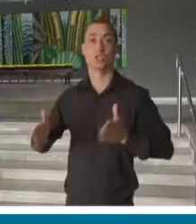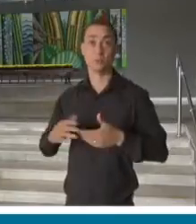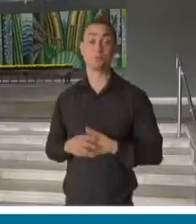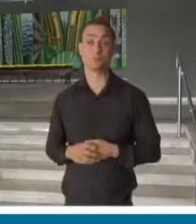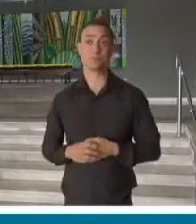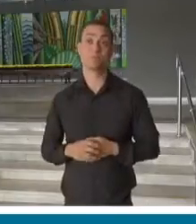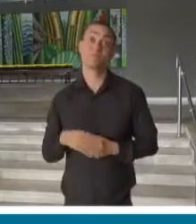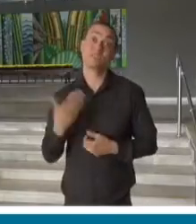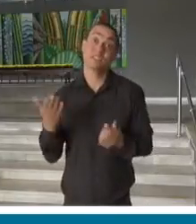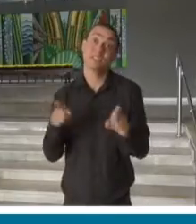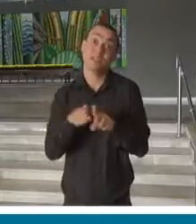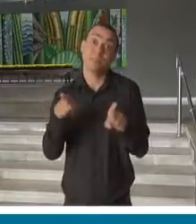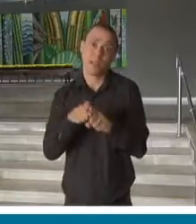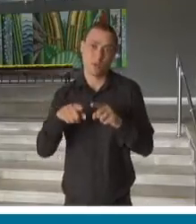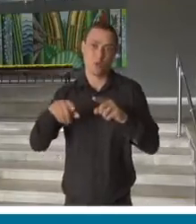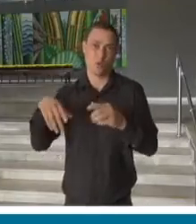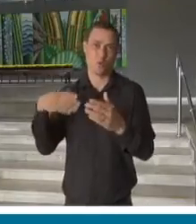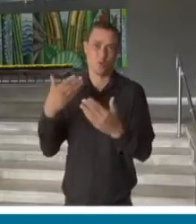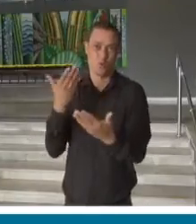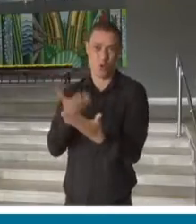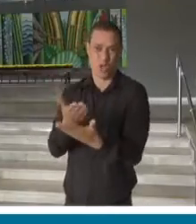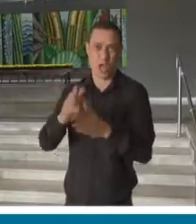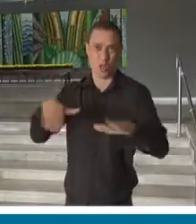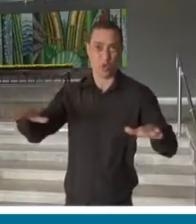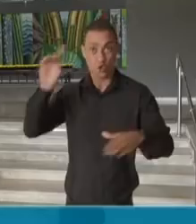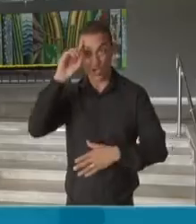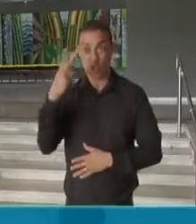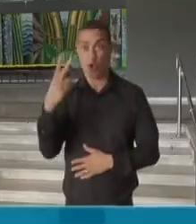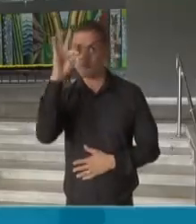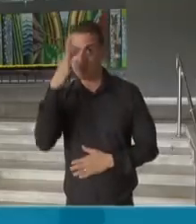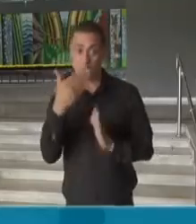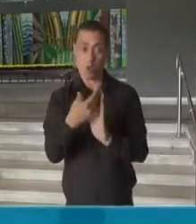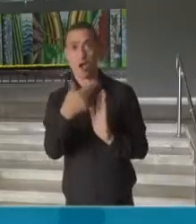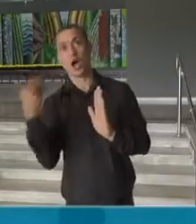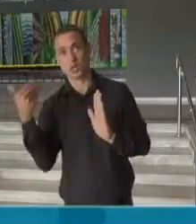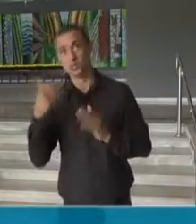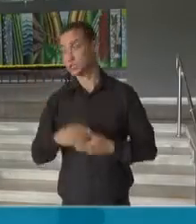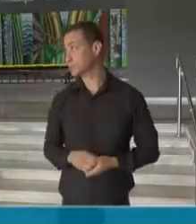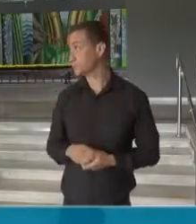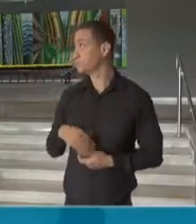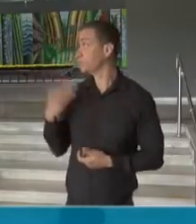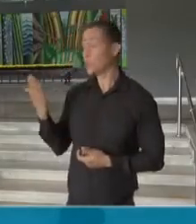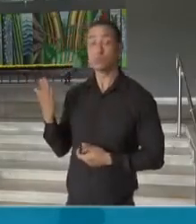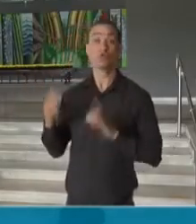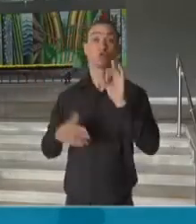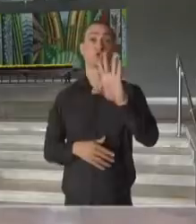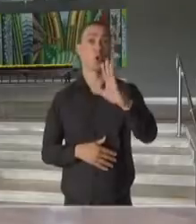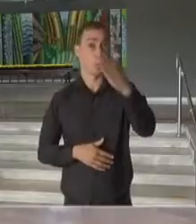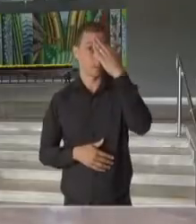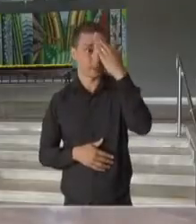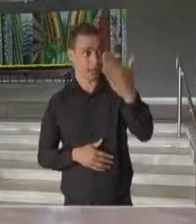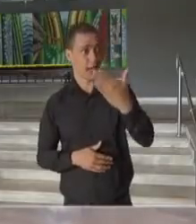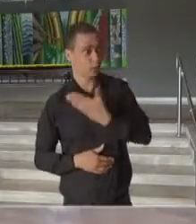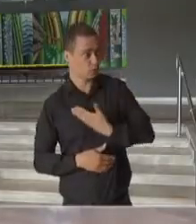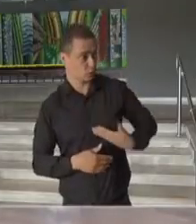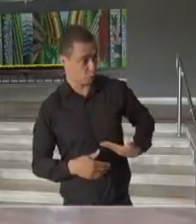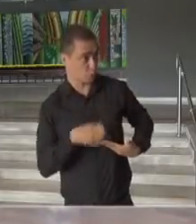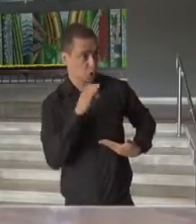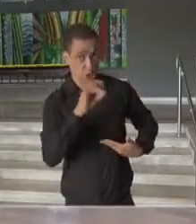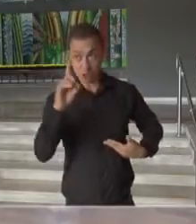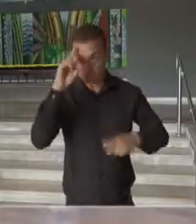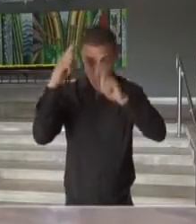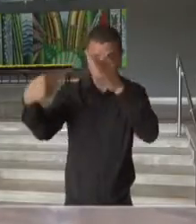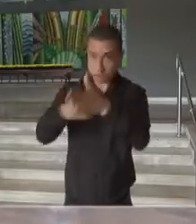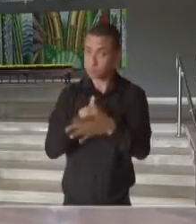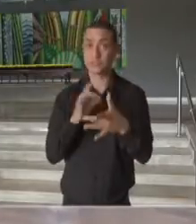com os estudantes, então, portanto, no dia 2 de fevereiro. Pode passar? É isso, governador. Eu fico à disposição para